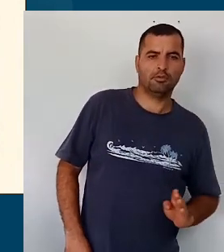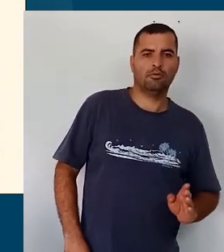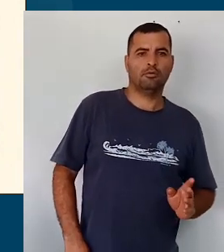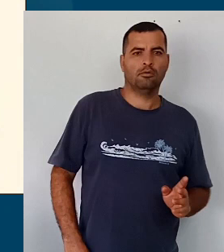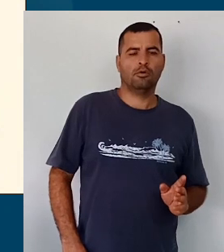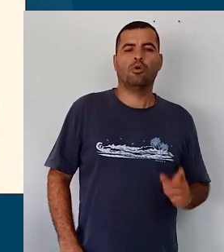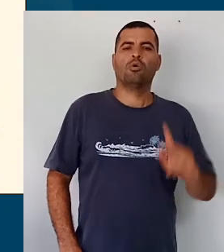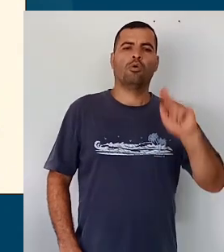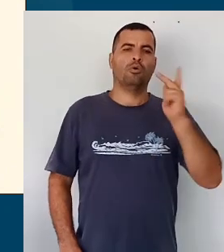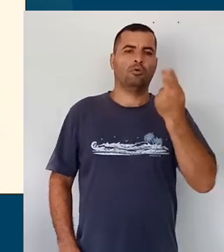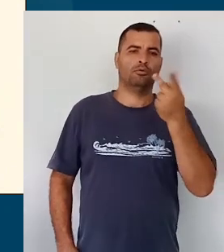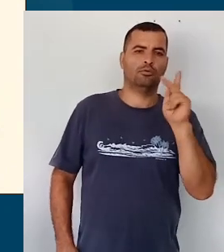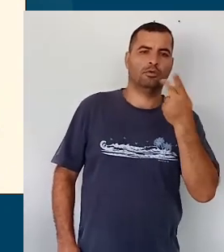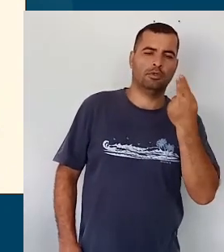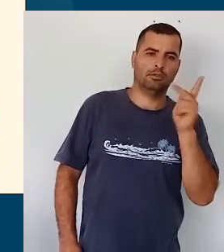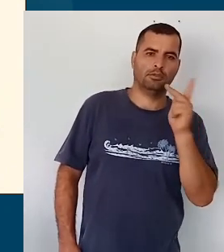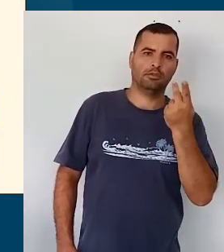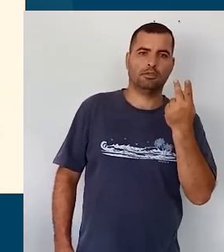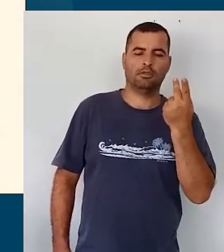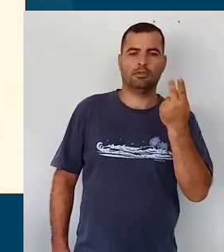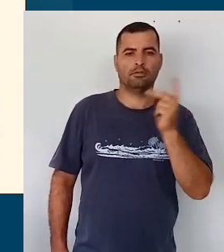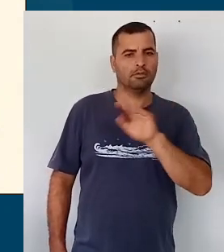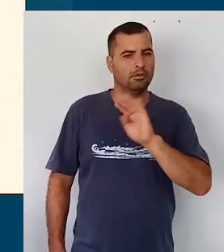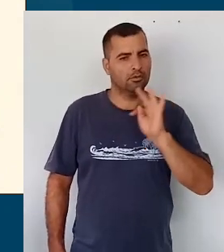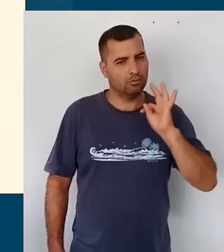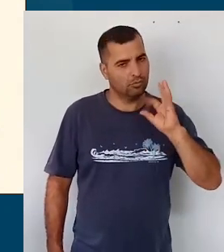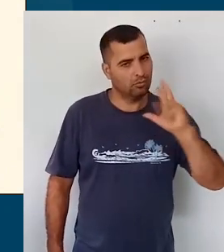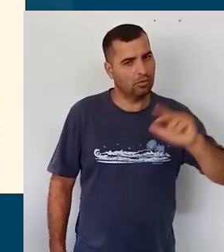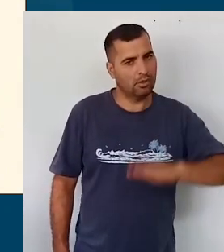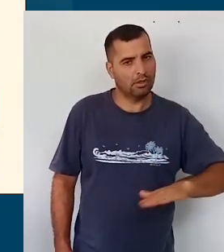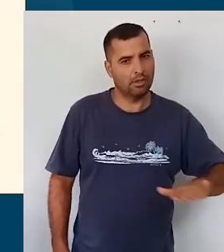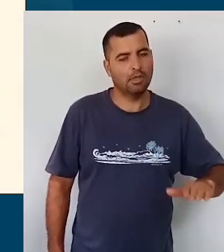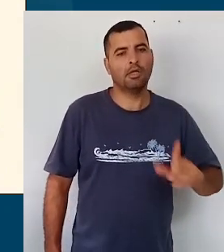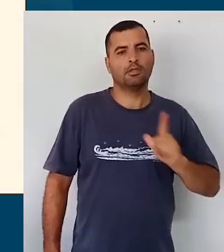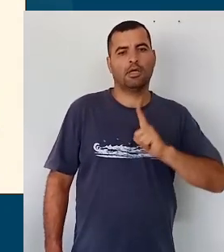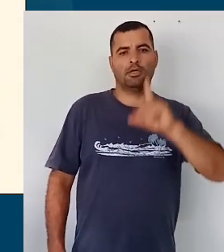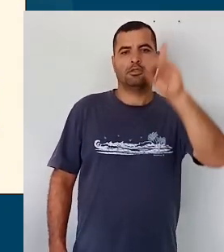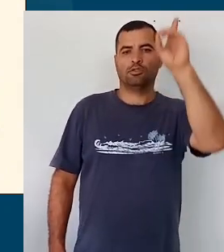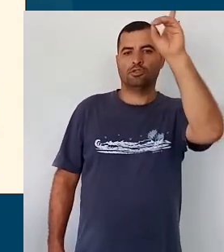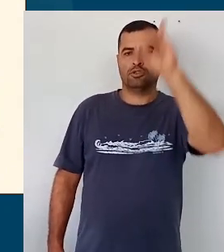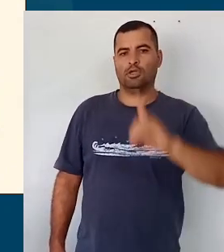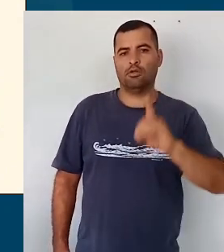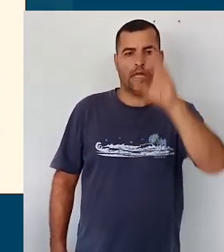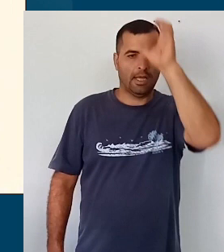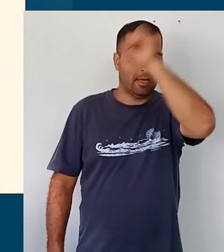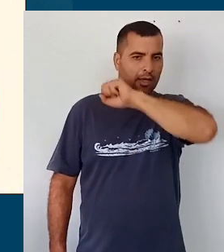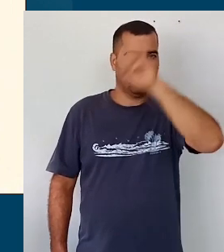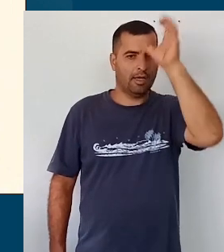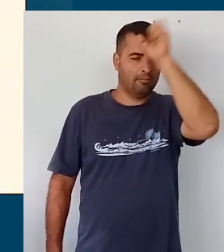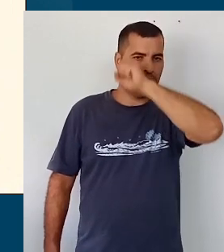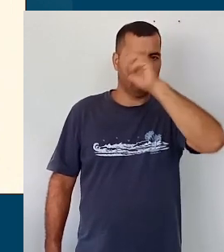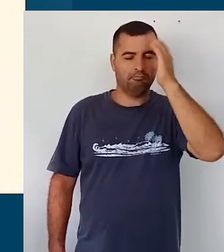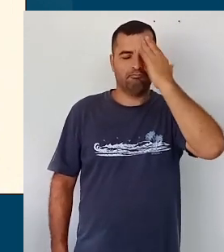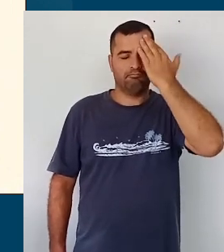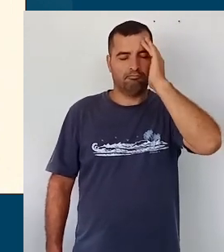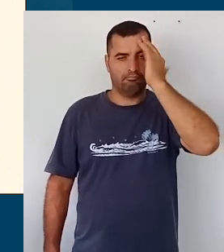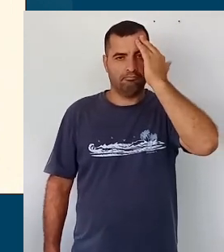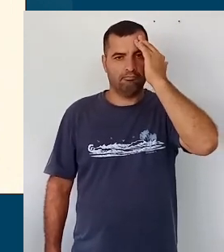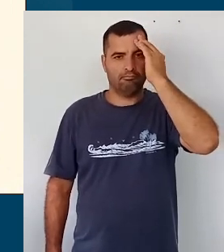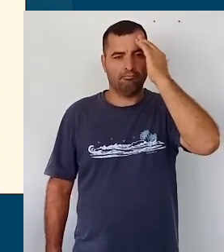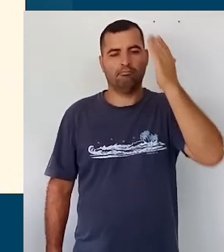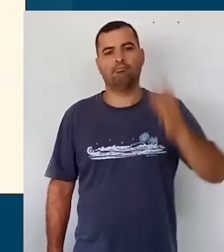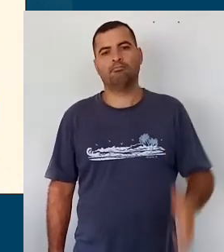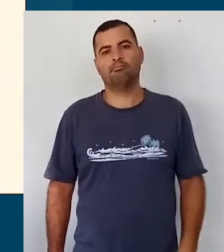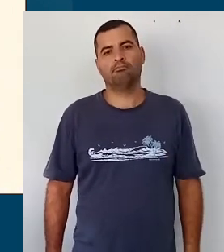crianças de Hortolândia, evidentemente, tenham seus direitos de aprendizagem reconhecidos e,